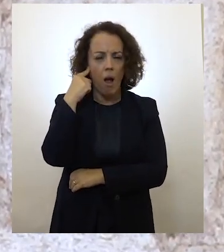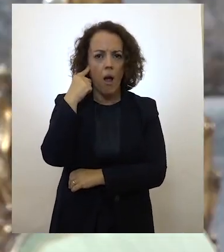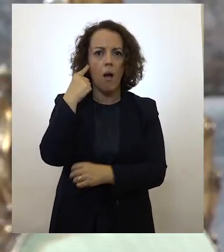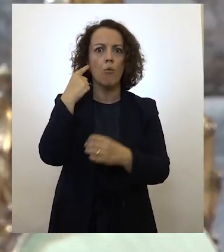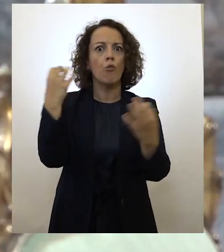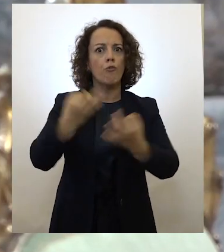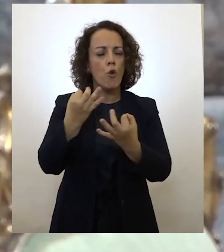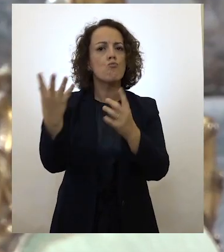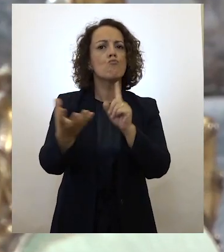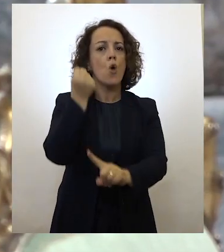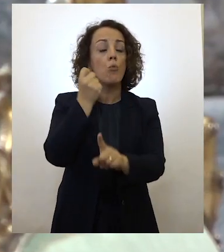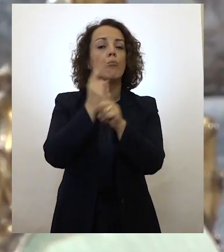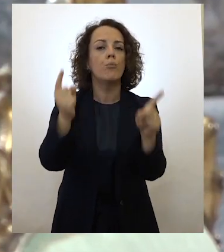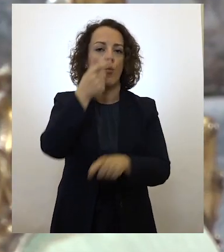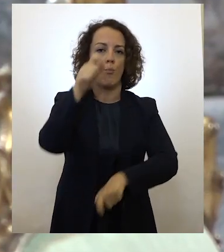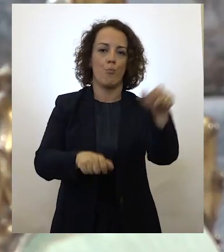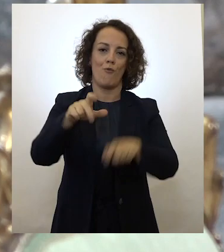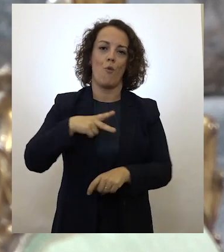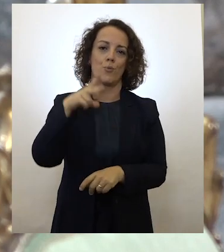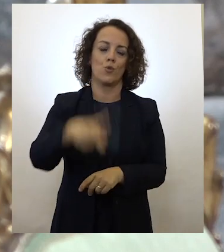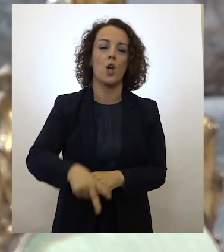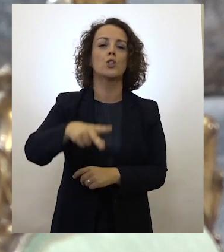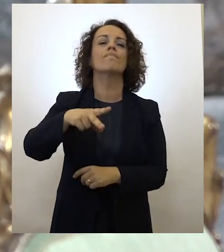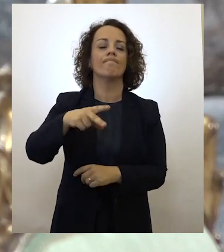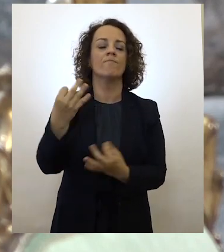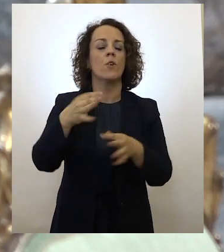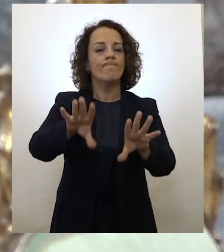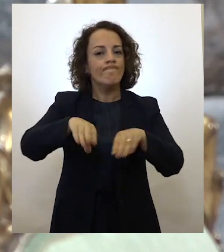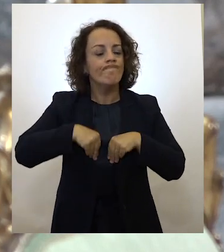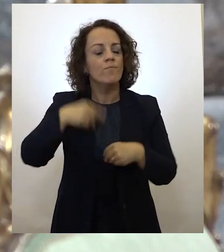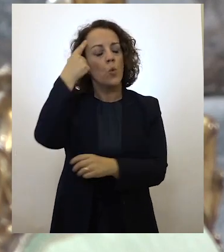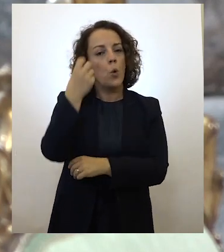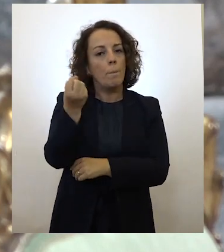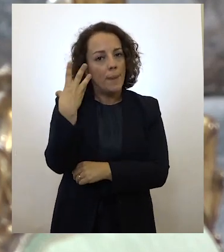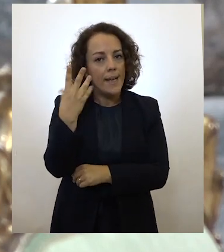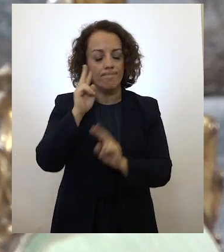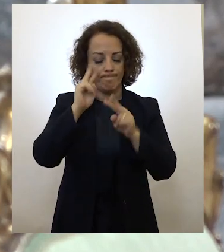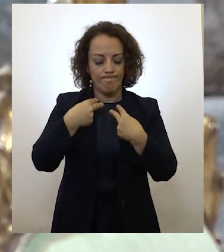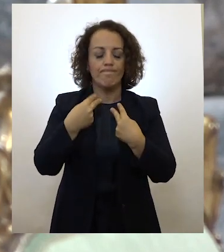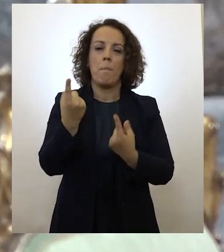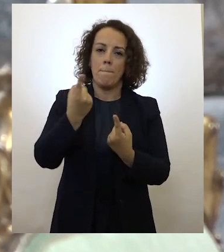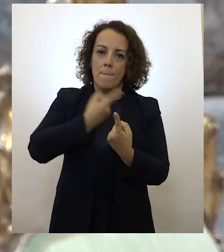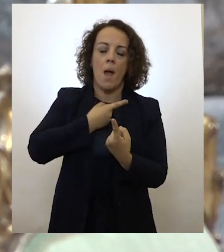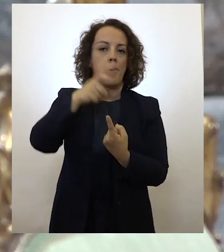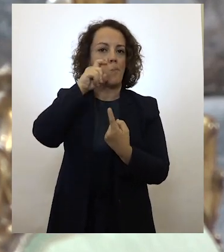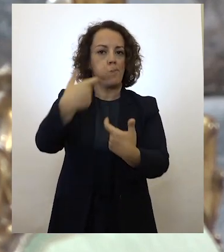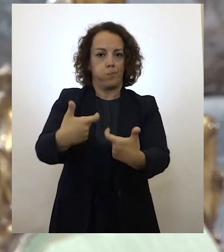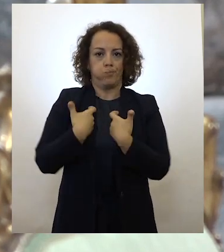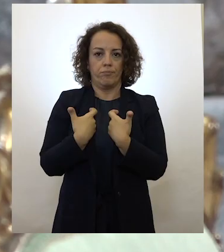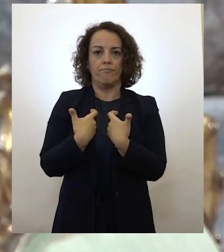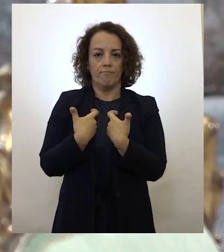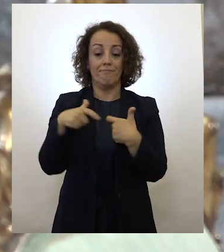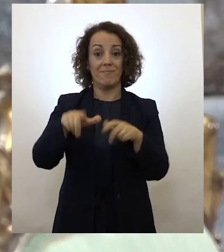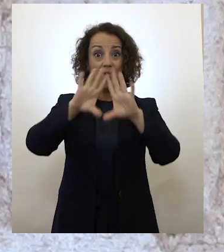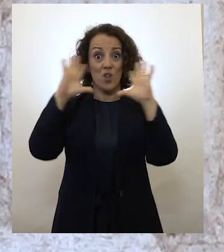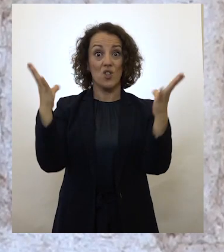só foi possível porque o povo português soube compreender e assumir a contenção. E